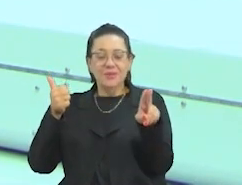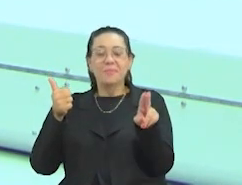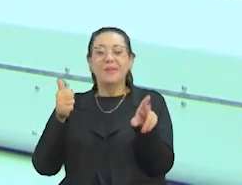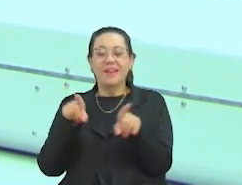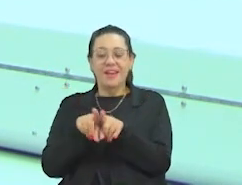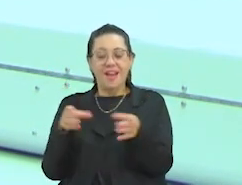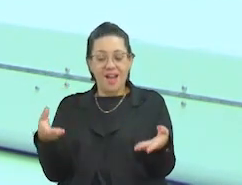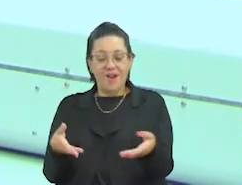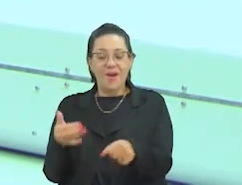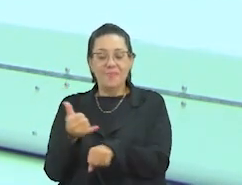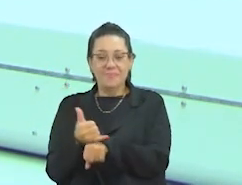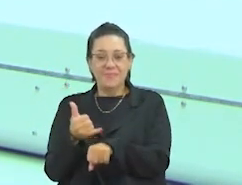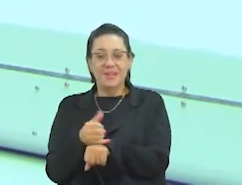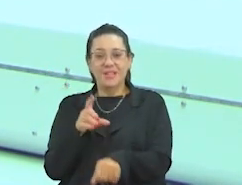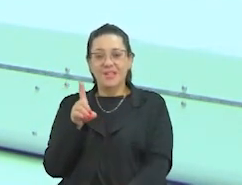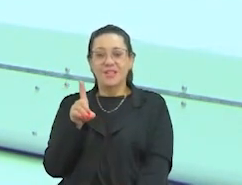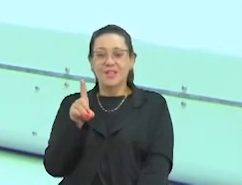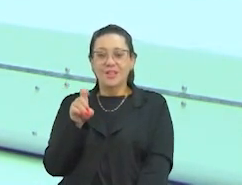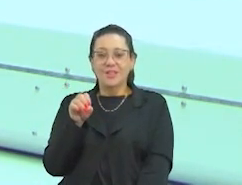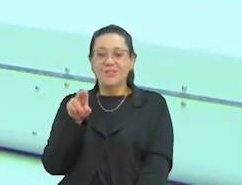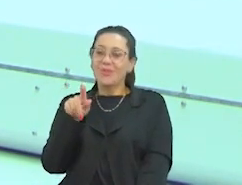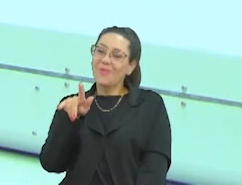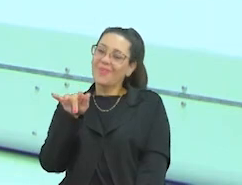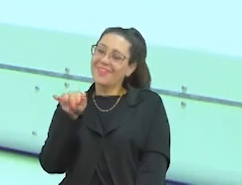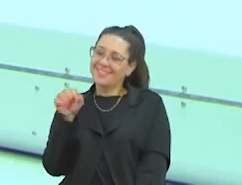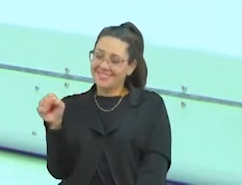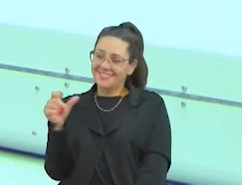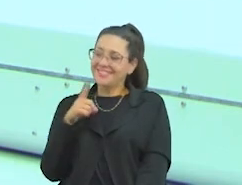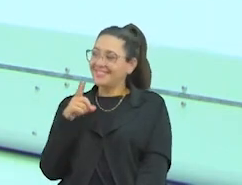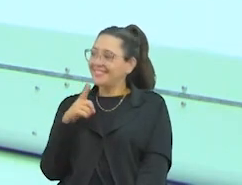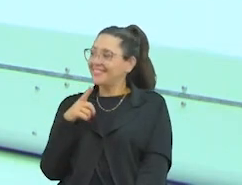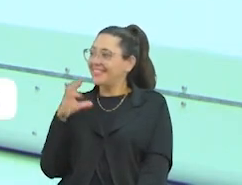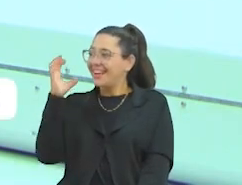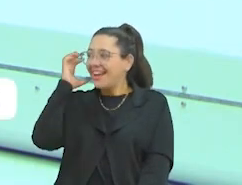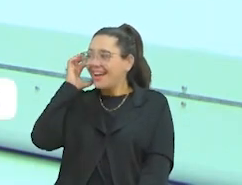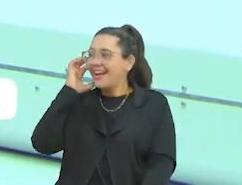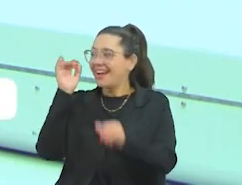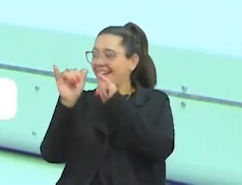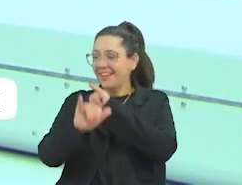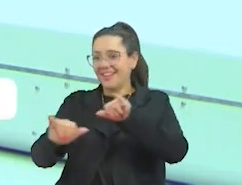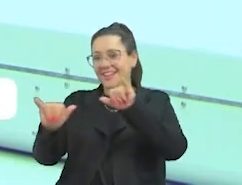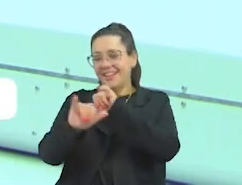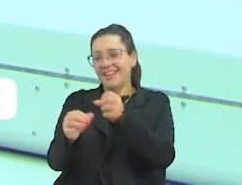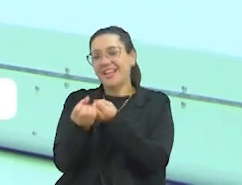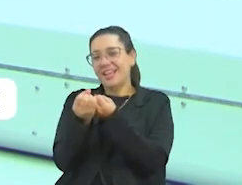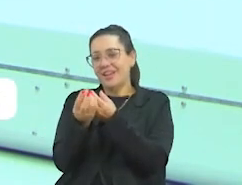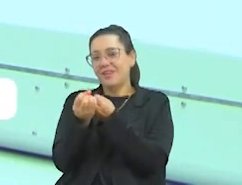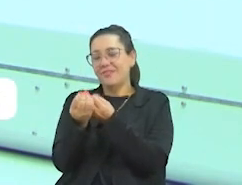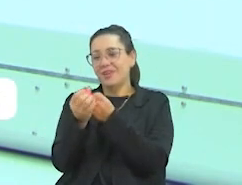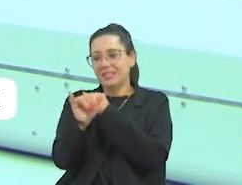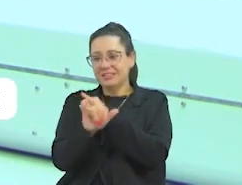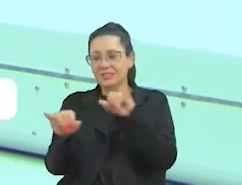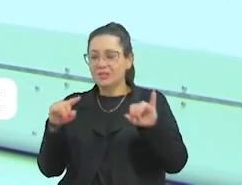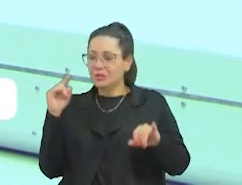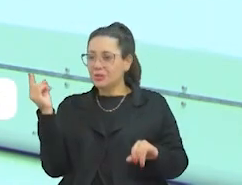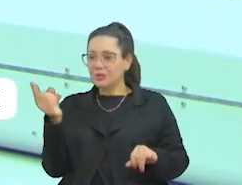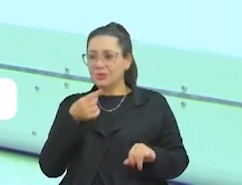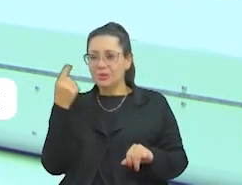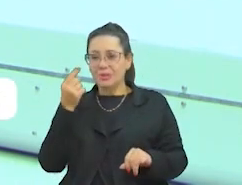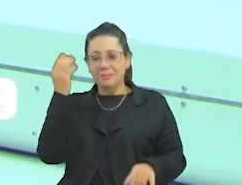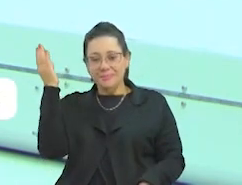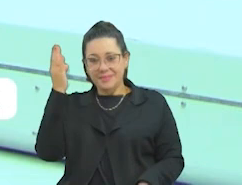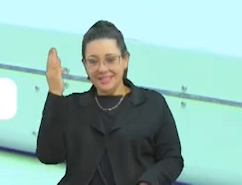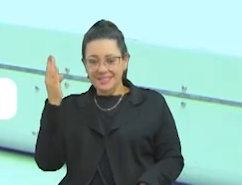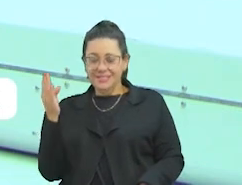Gianotti. Parabenizar as radialistas que têm aí levado informações para todo o nosso Brasil